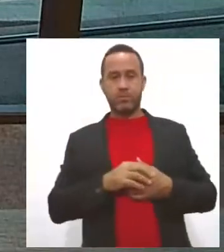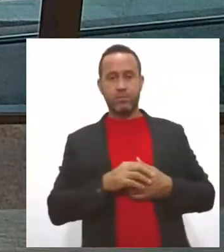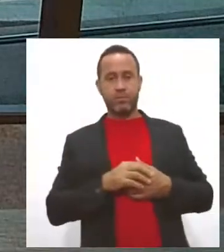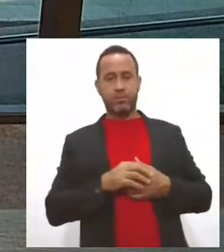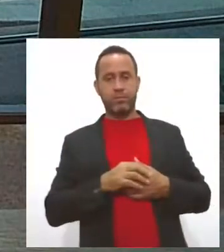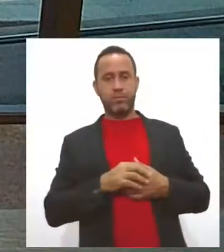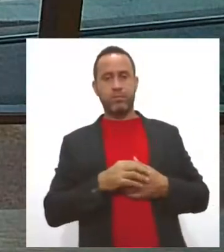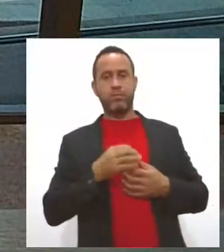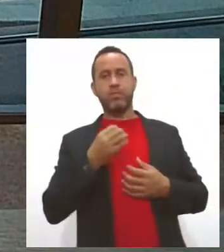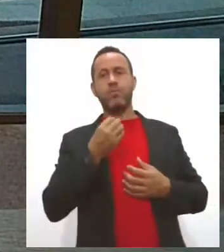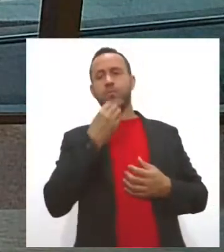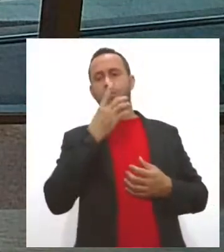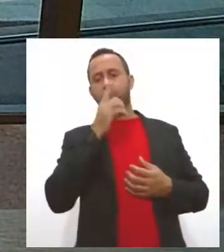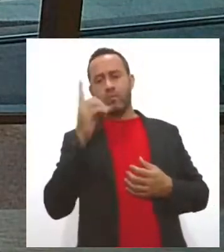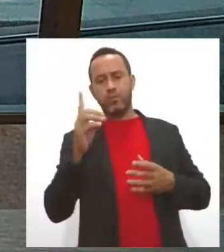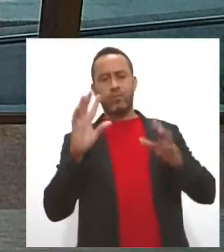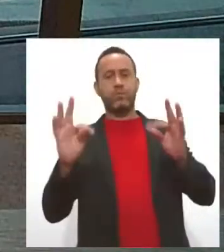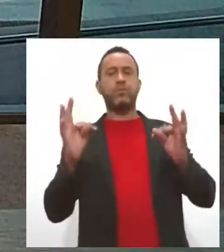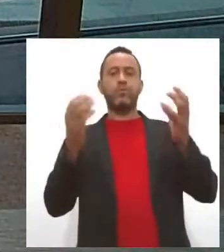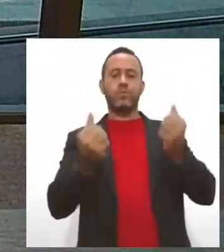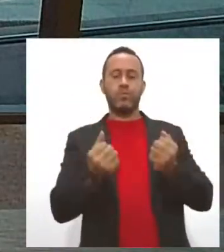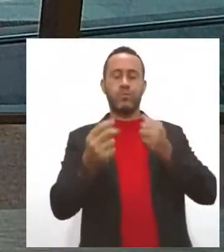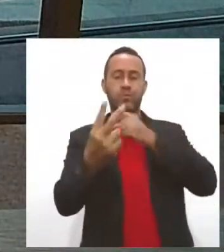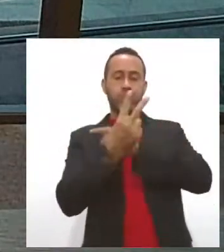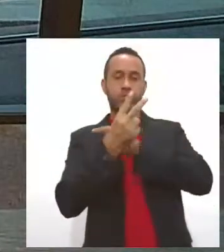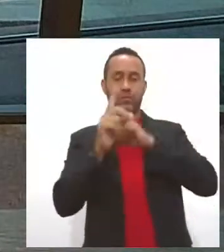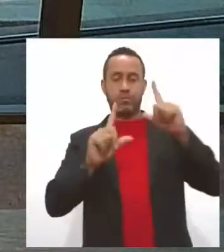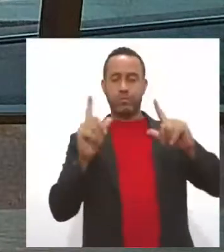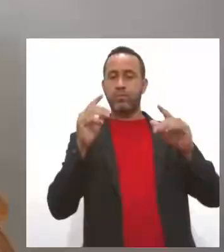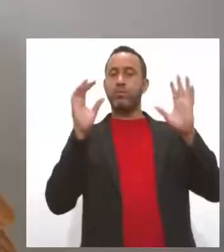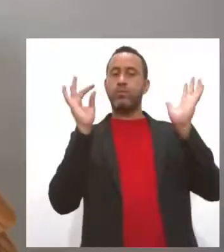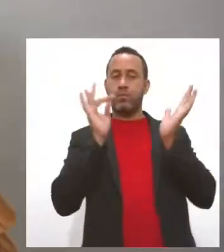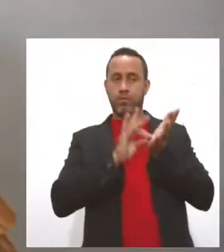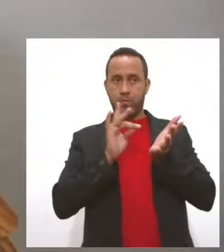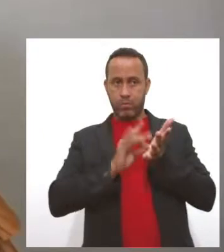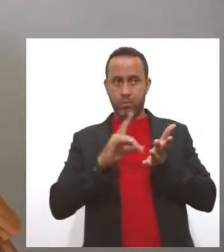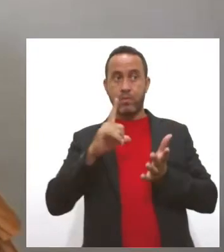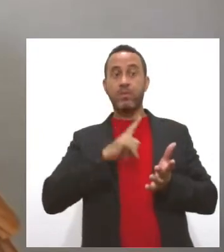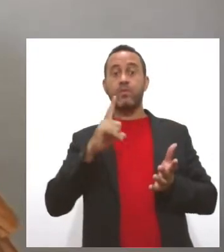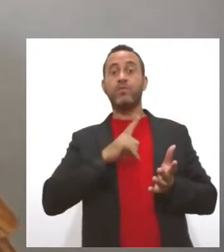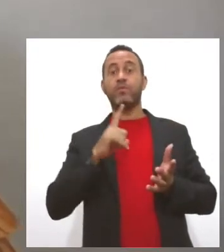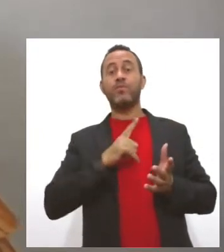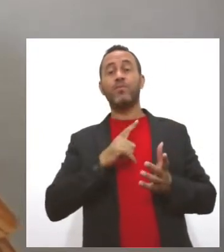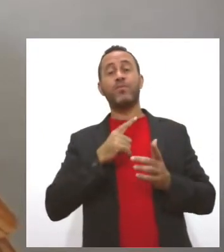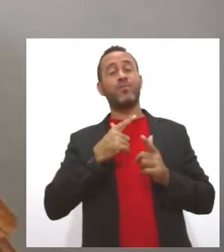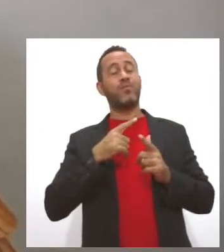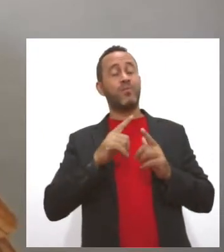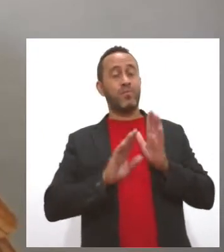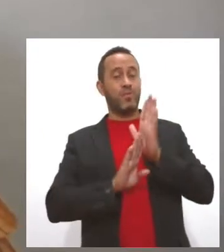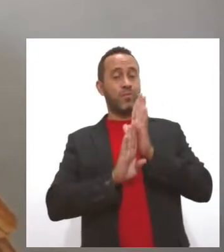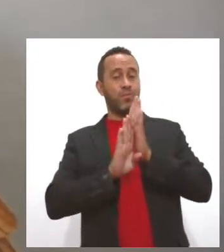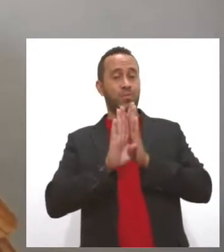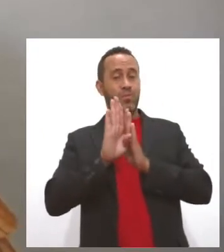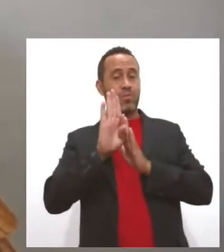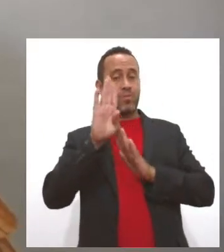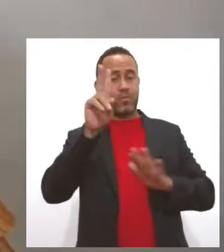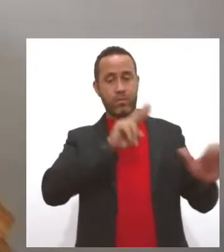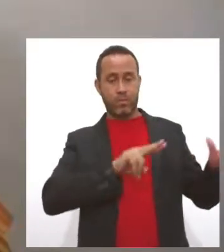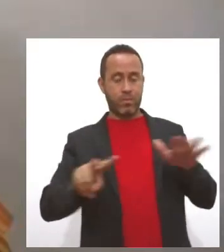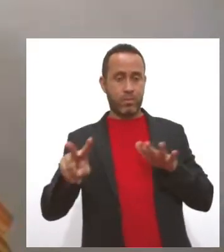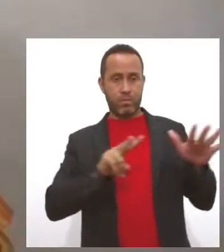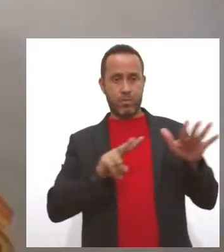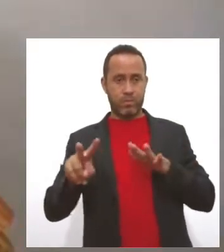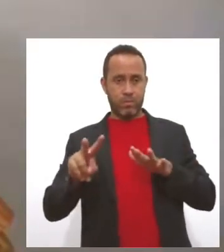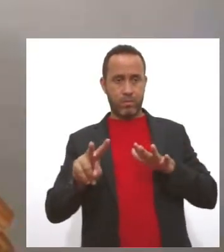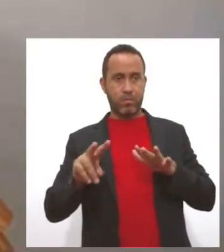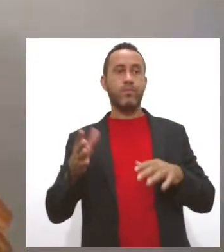Bom dia, Valkyria, bom dia a todos que estão nos assistindo, exatamente. Tivemos números muito altos essa semana, semana final, semana passada, aqui